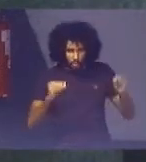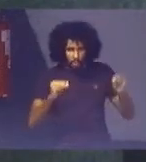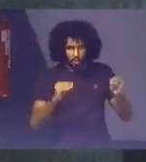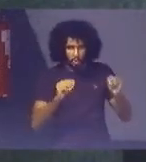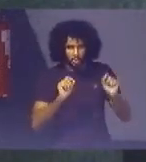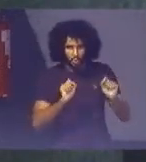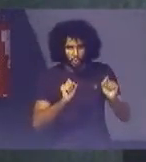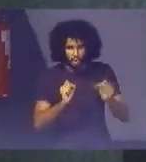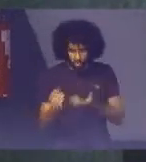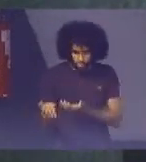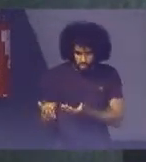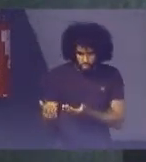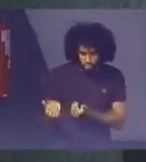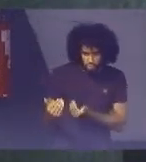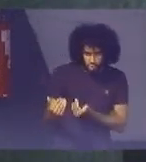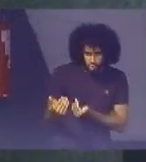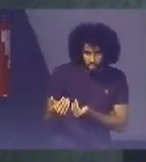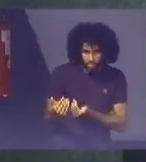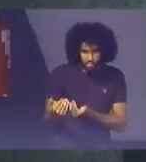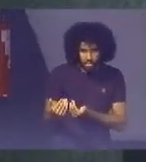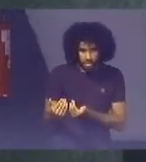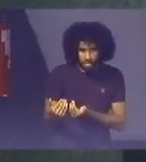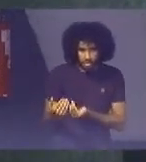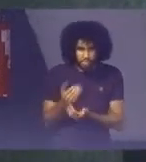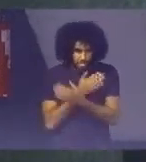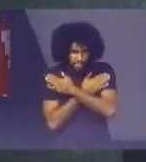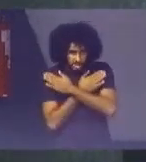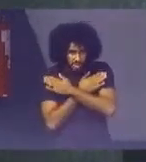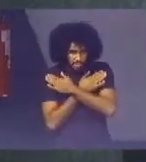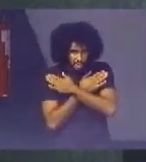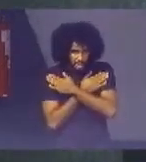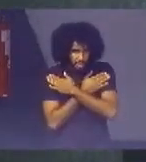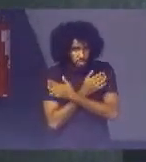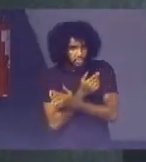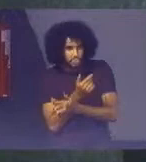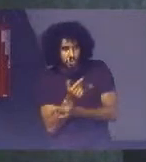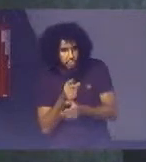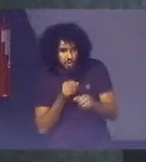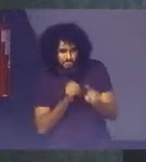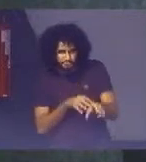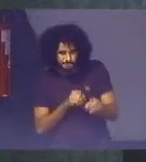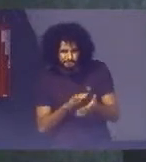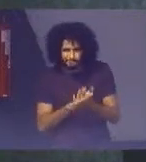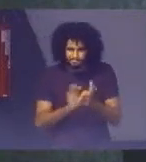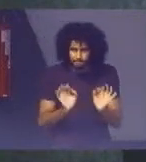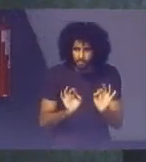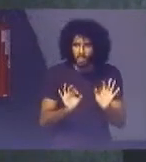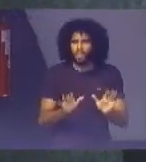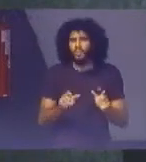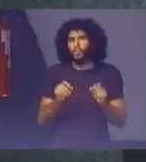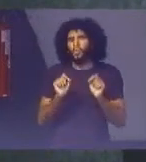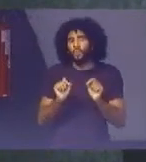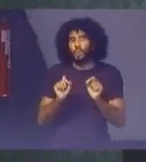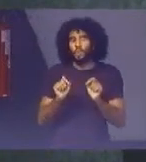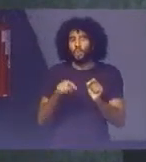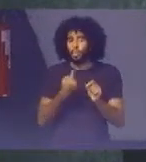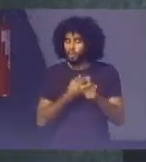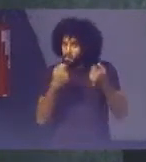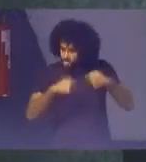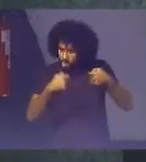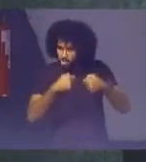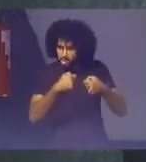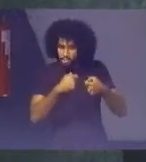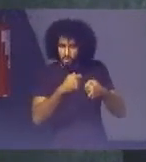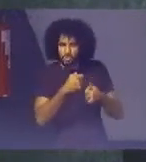Algumas De jovens Sem emprego E sem educação E formação Então esse Substancialmente Que nós precisamos No Brasil